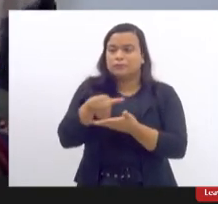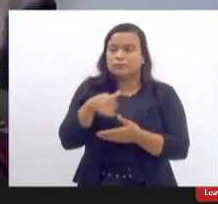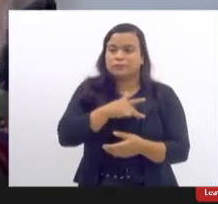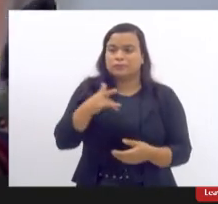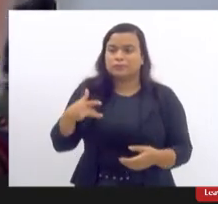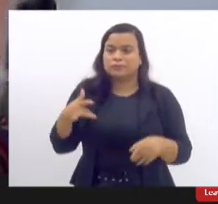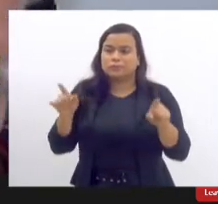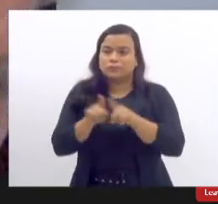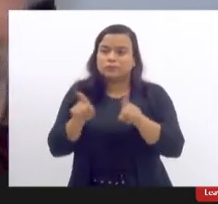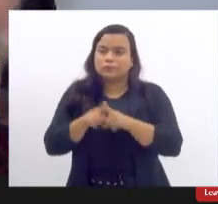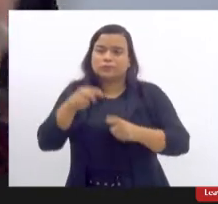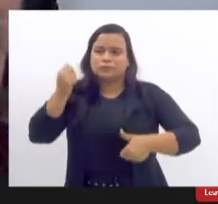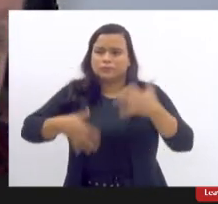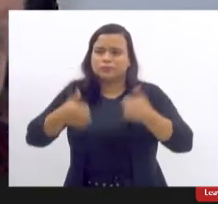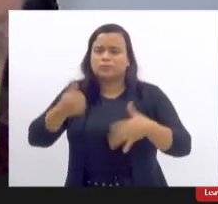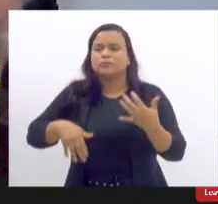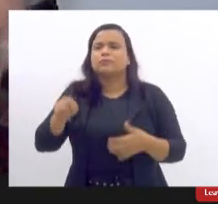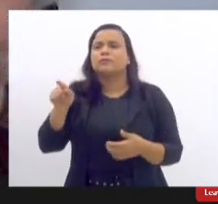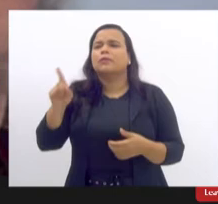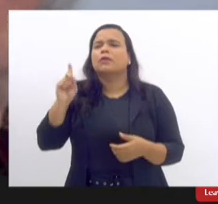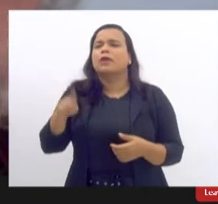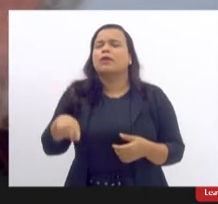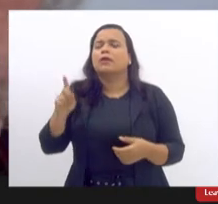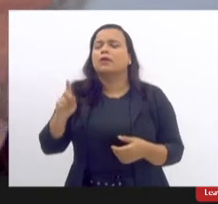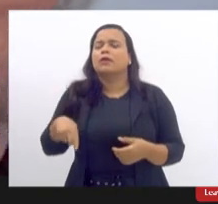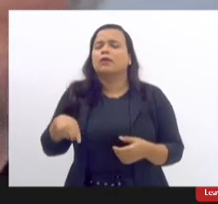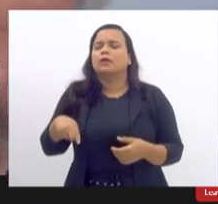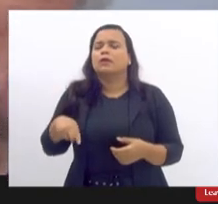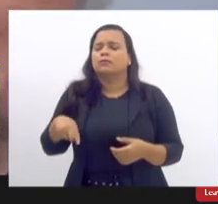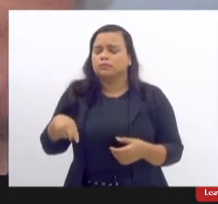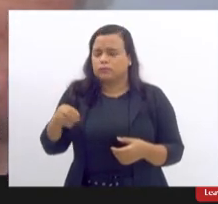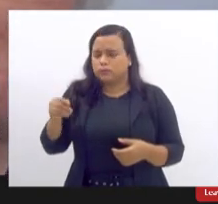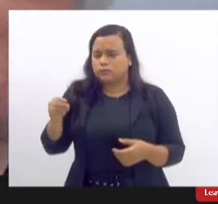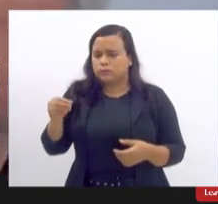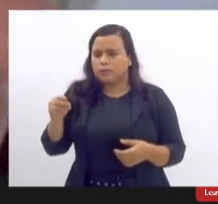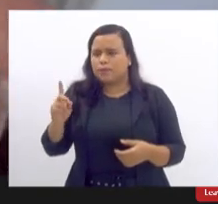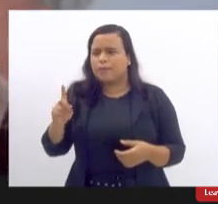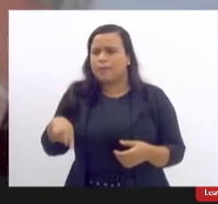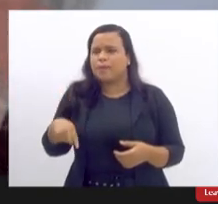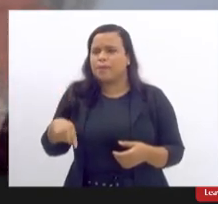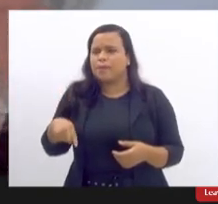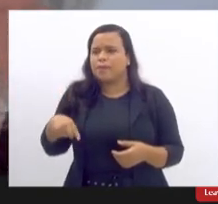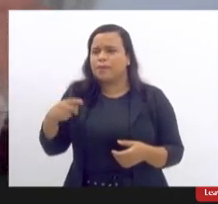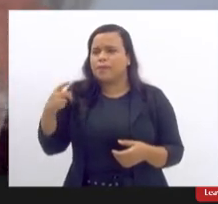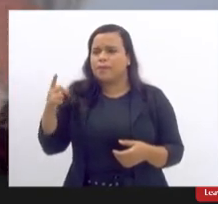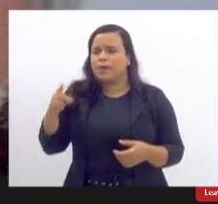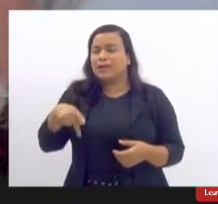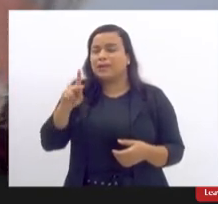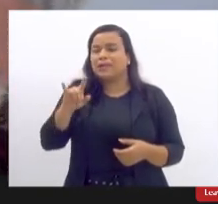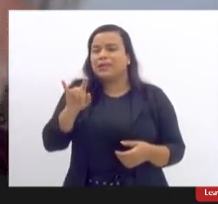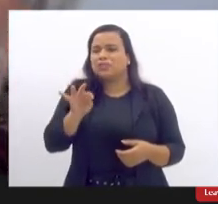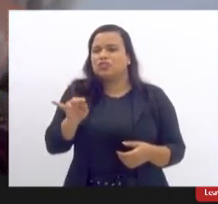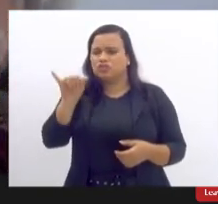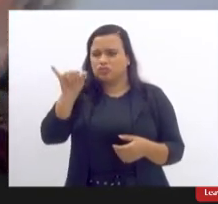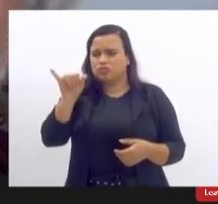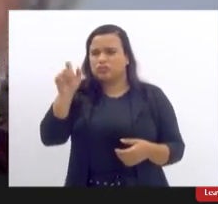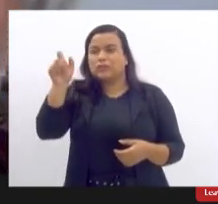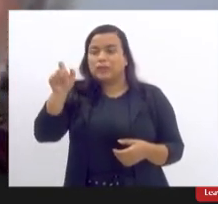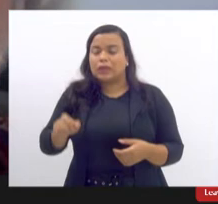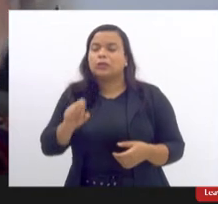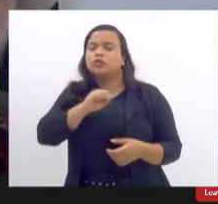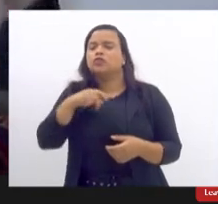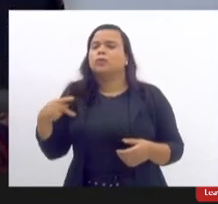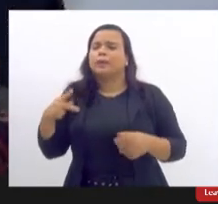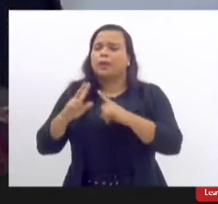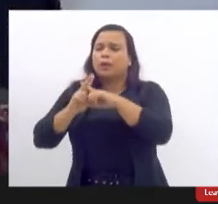Saúde que é a aqui de Crawford que é superintendente de regulação